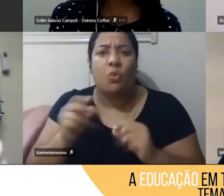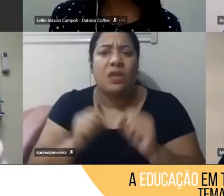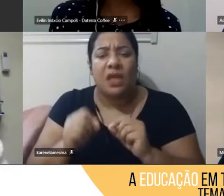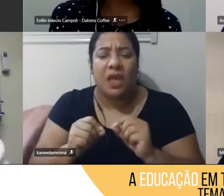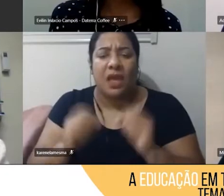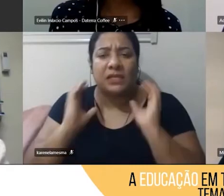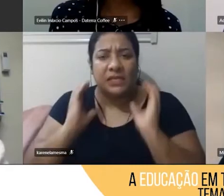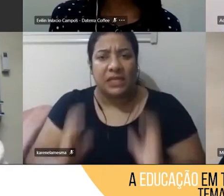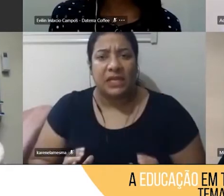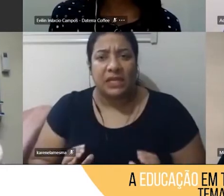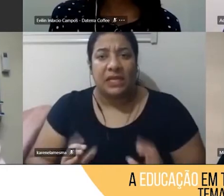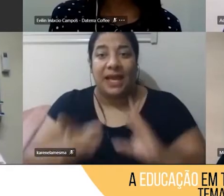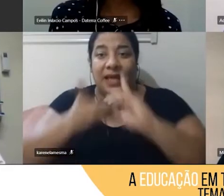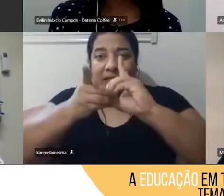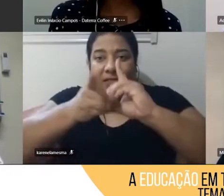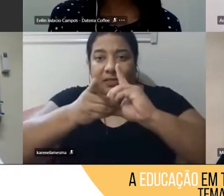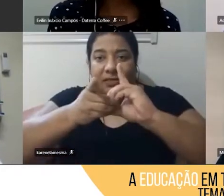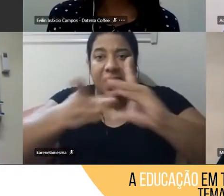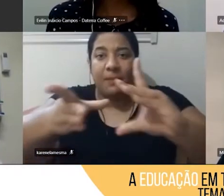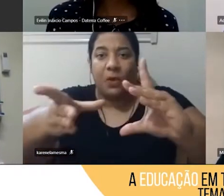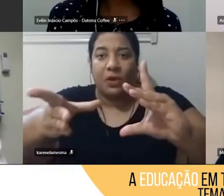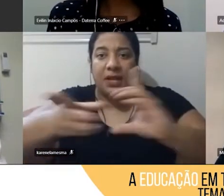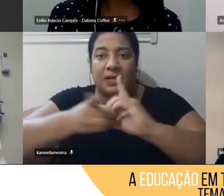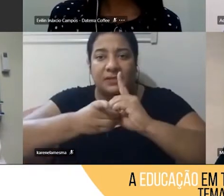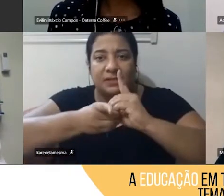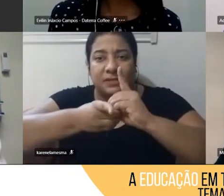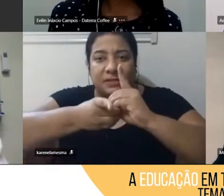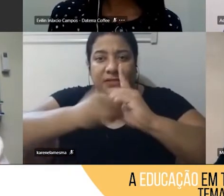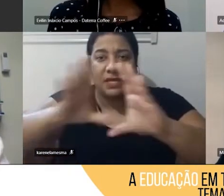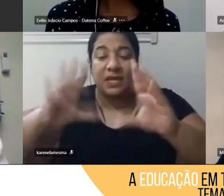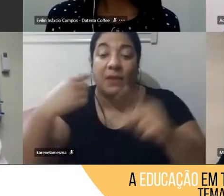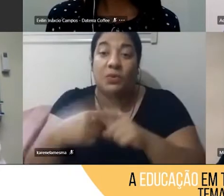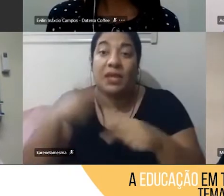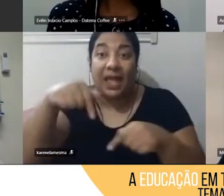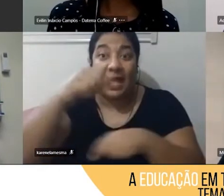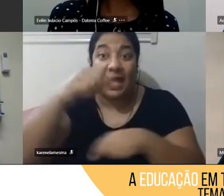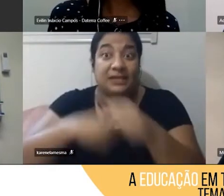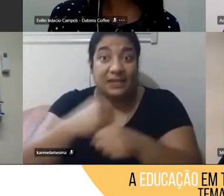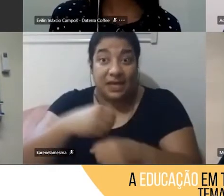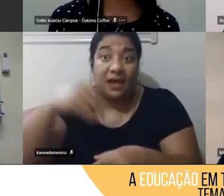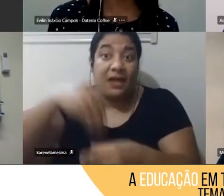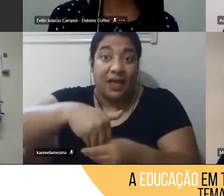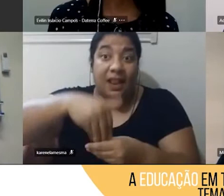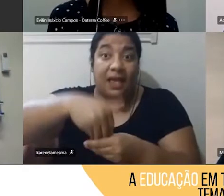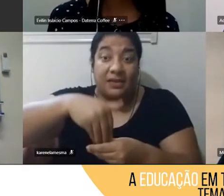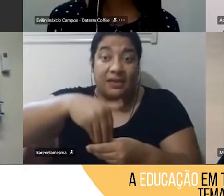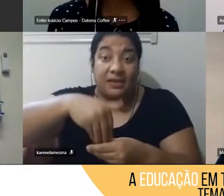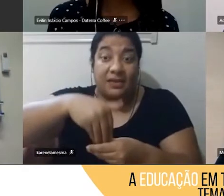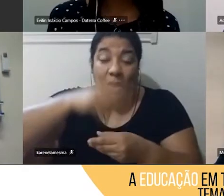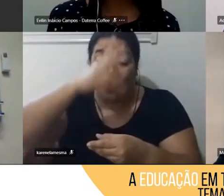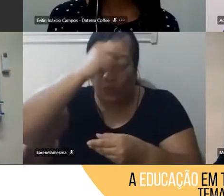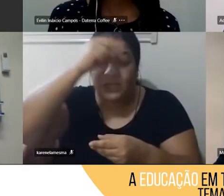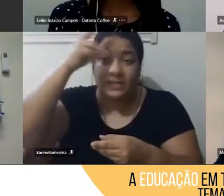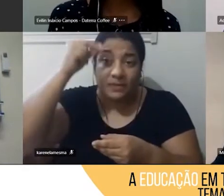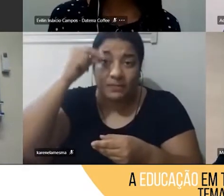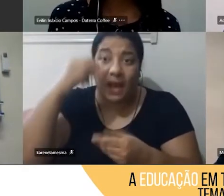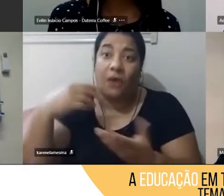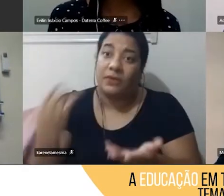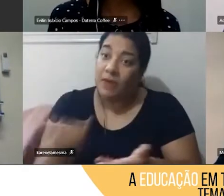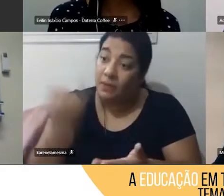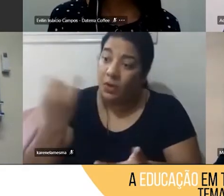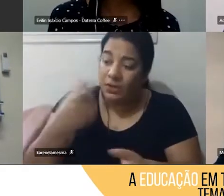gente está falando esse ano, ano de eleições municipais, gente está falando da importância do voto consciente,